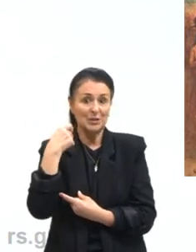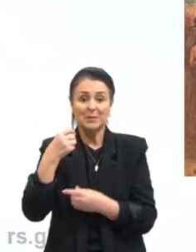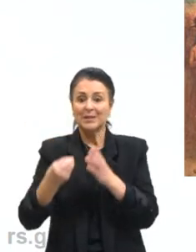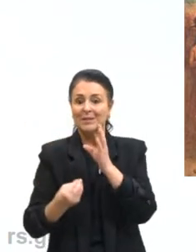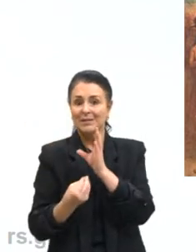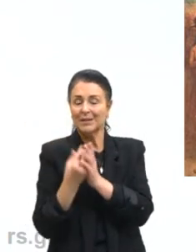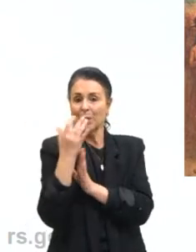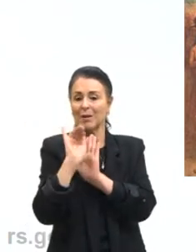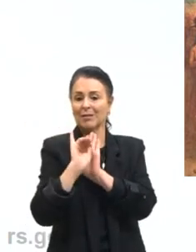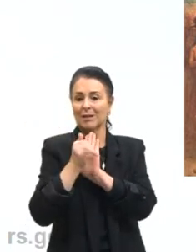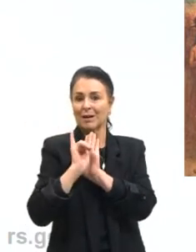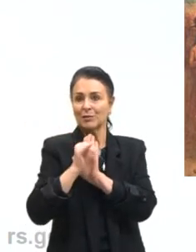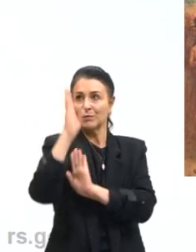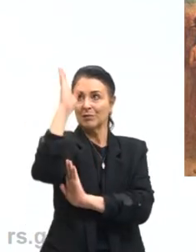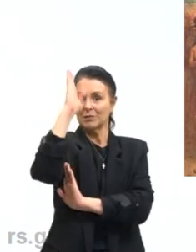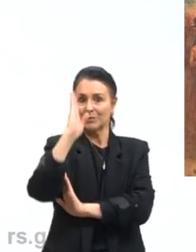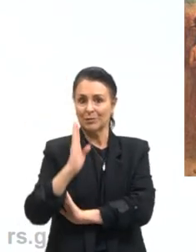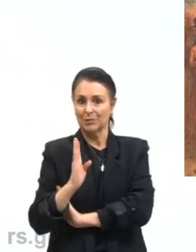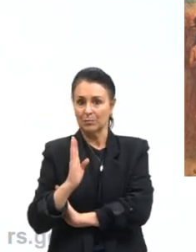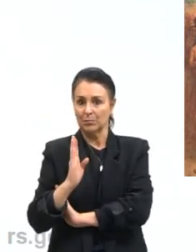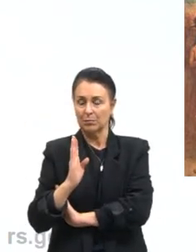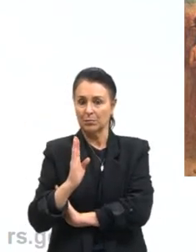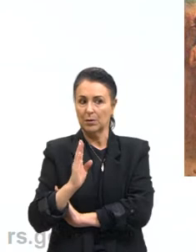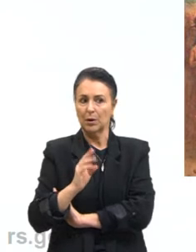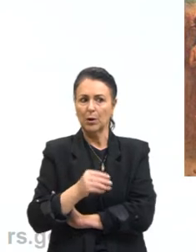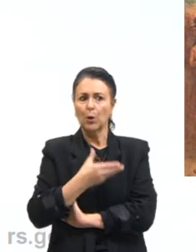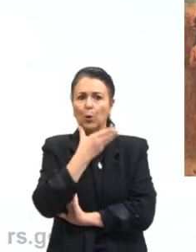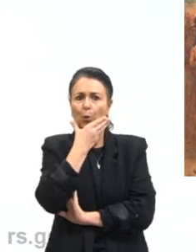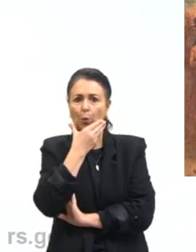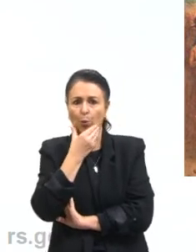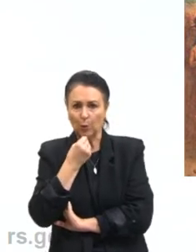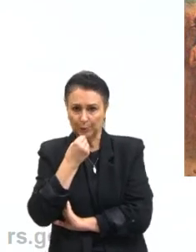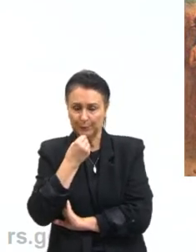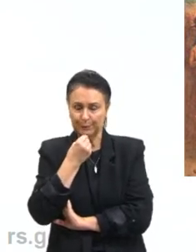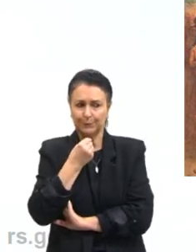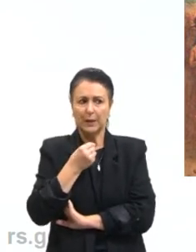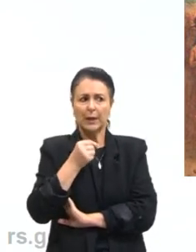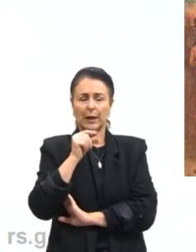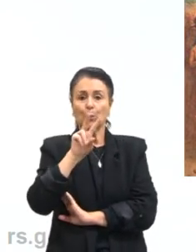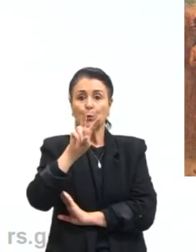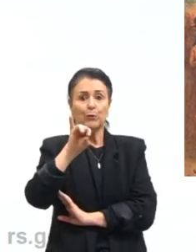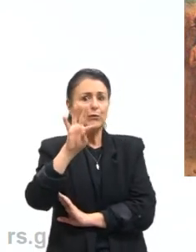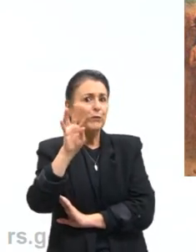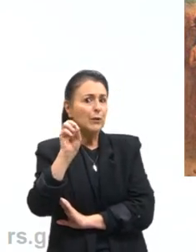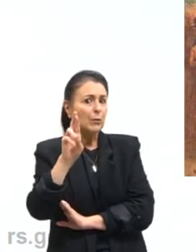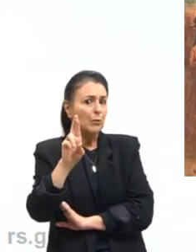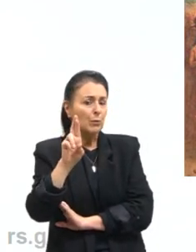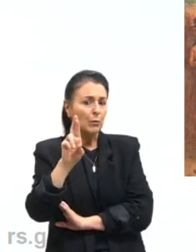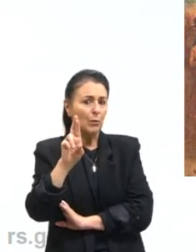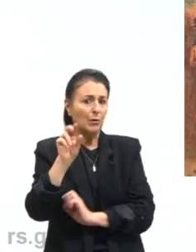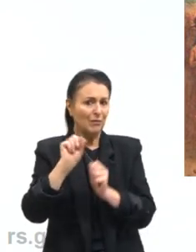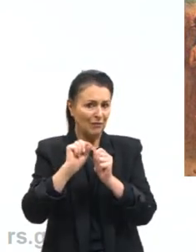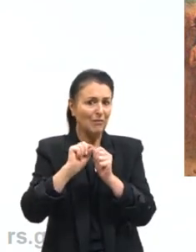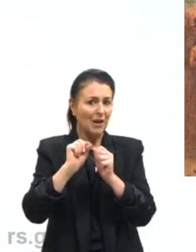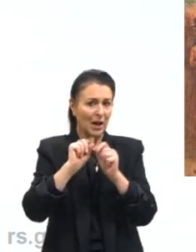sobre o Brasil. Quando o artista, quando o Vitor Meirelles pinta essa obra, ele não está no Brasil. Ou seja,